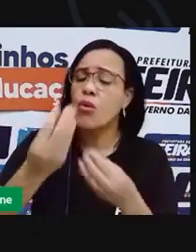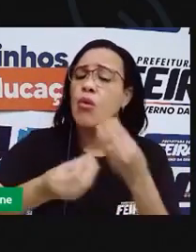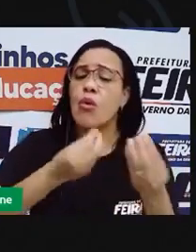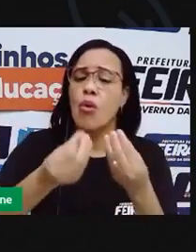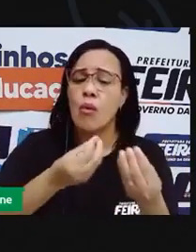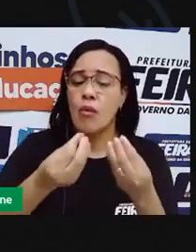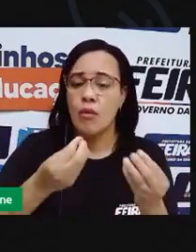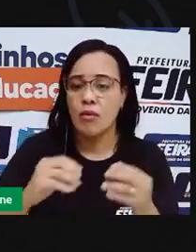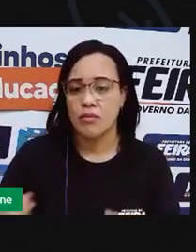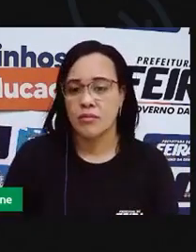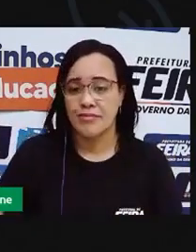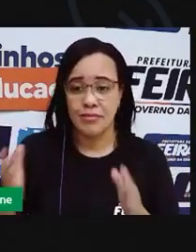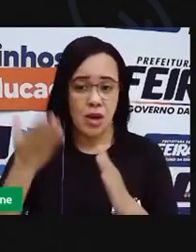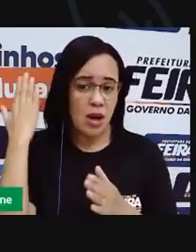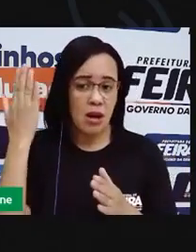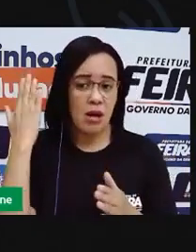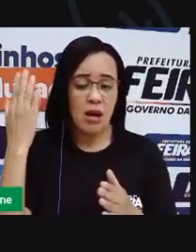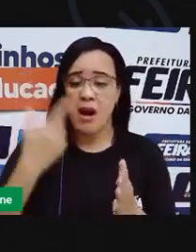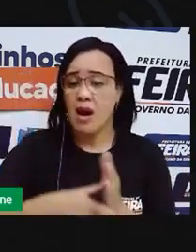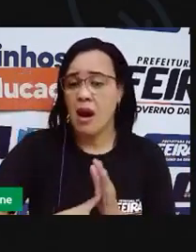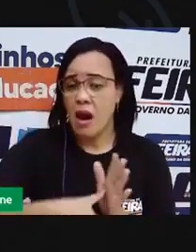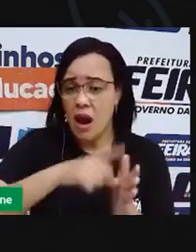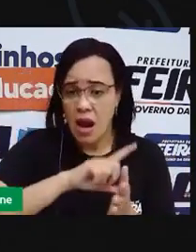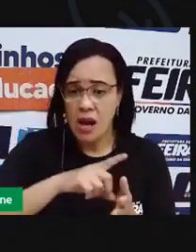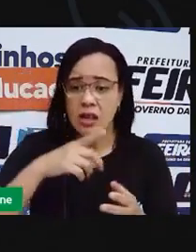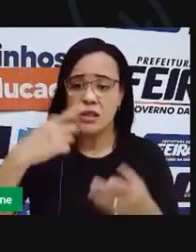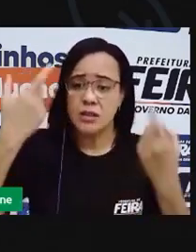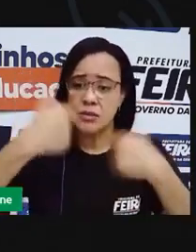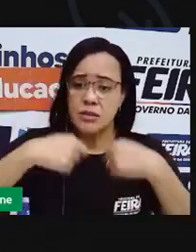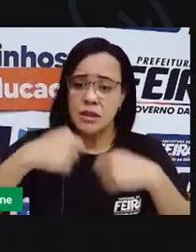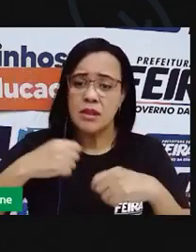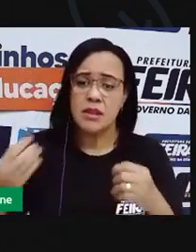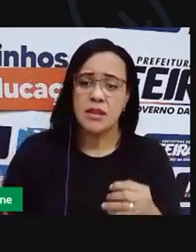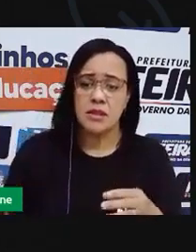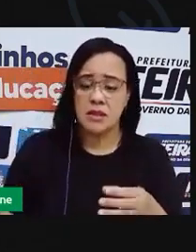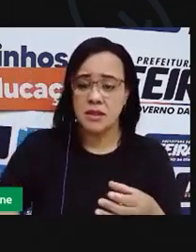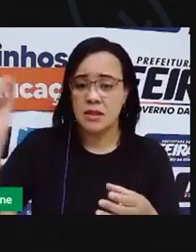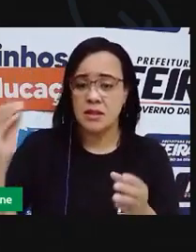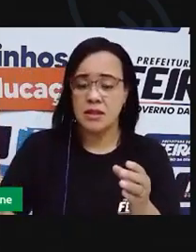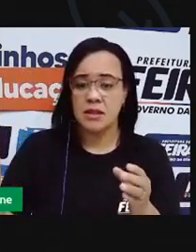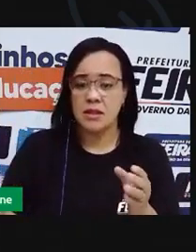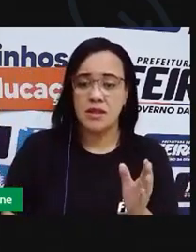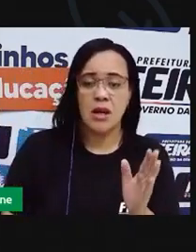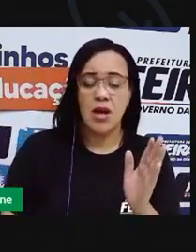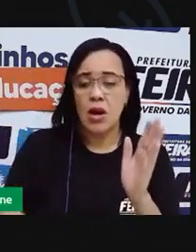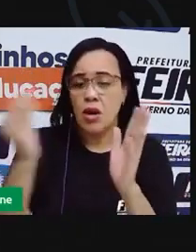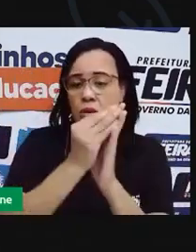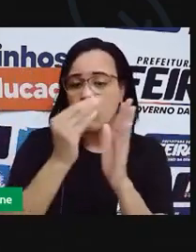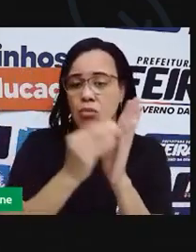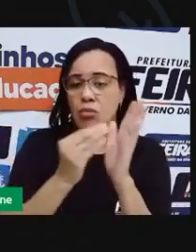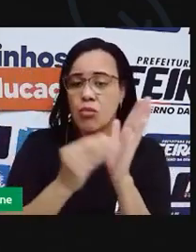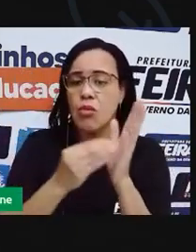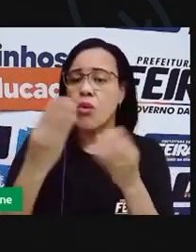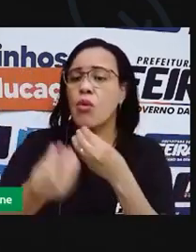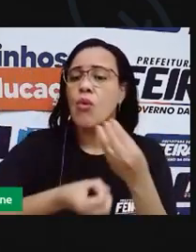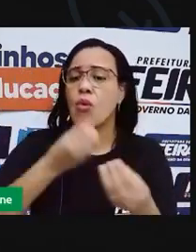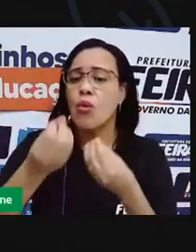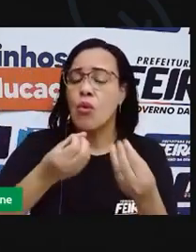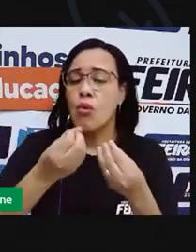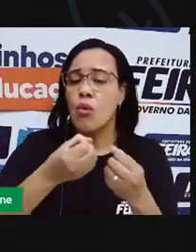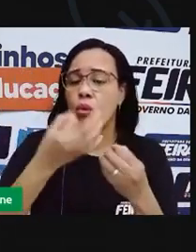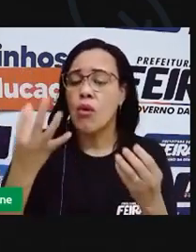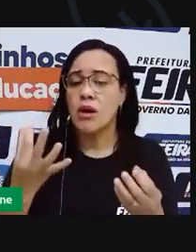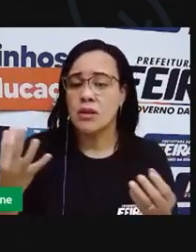quantidade que eu comecei eu vou precisar acrescentar mais copos aqui ou eu vou precisar